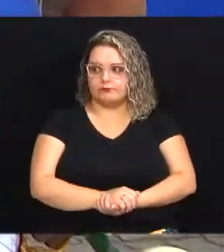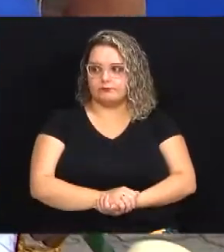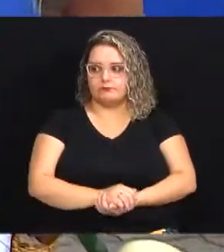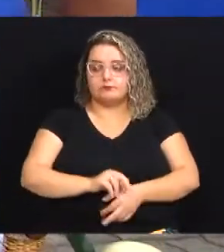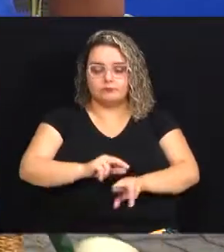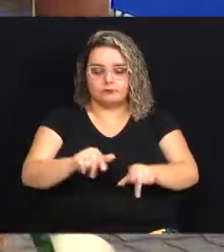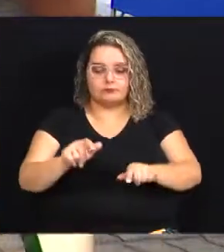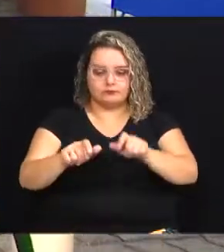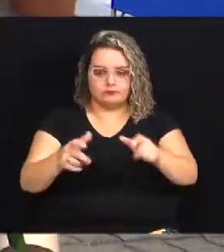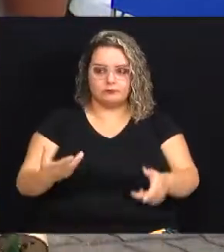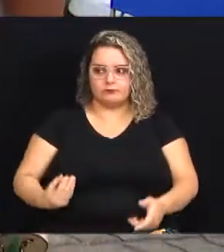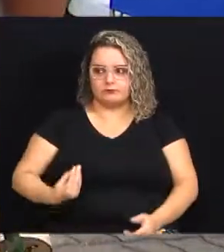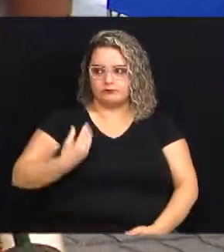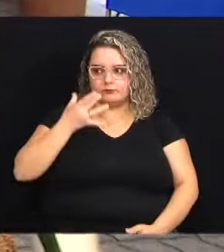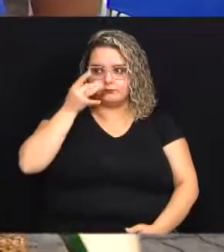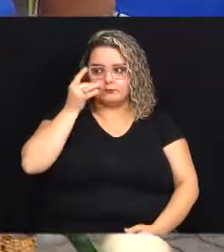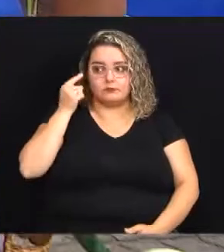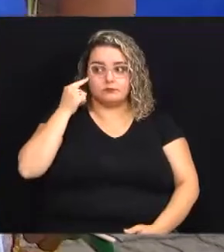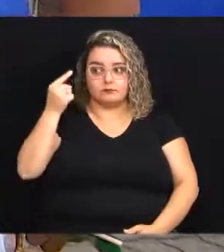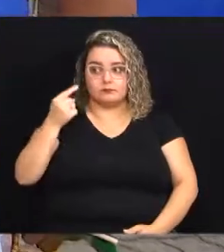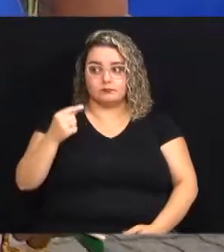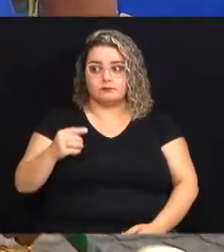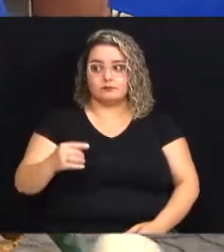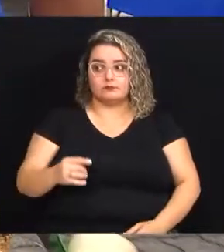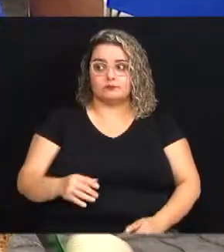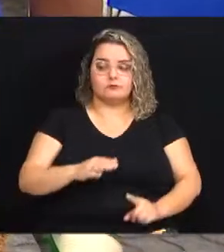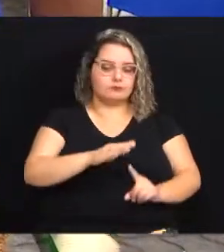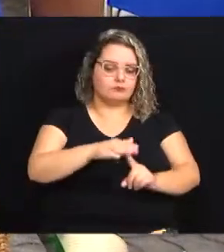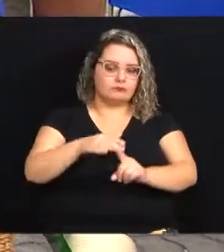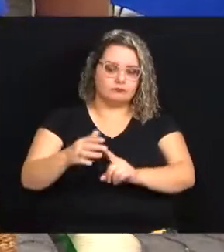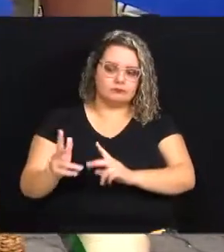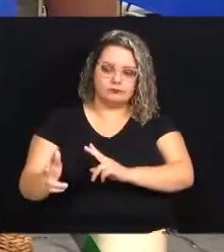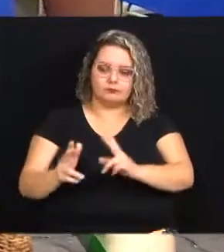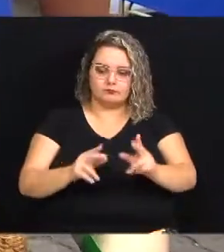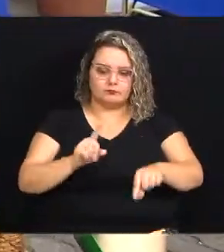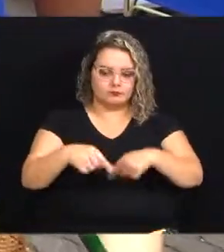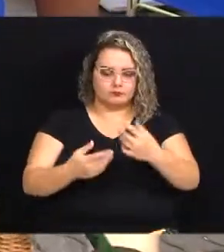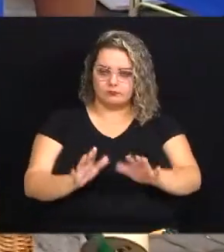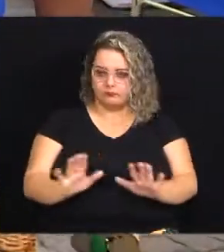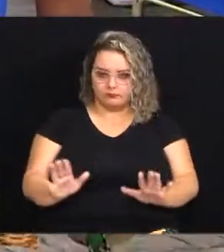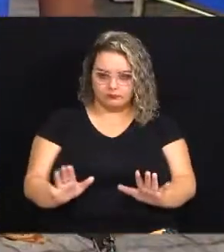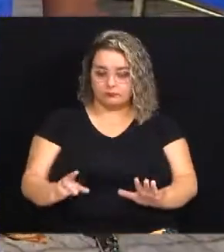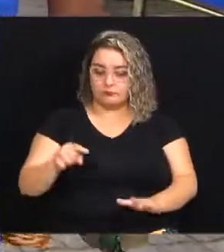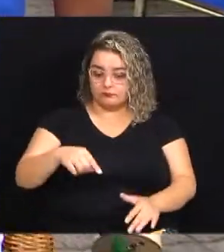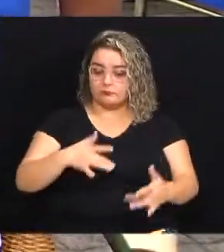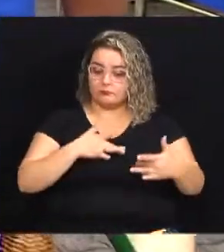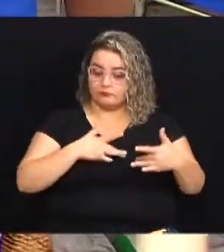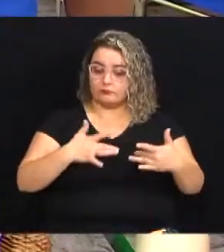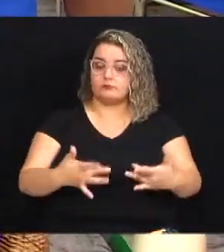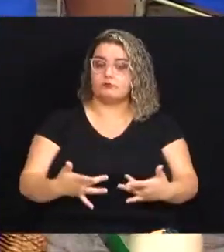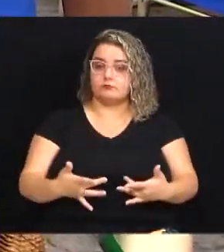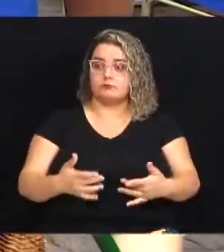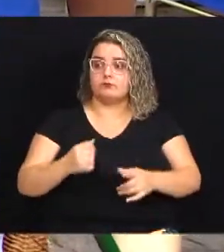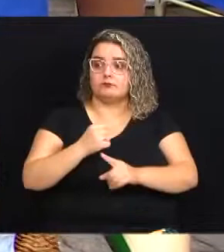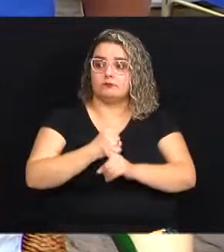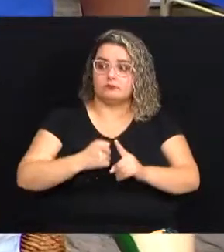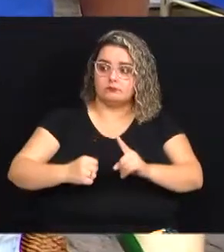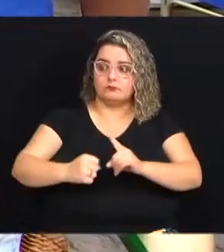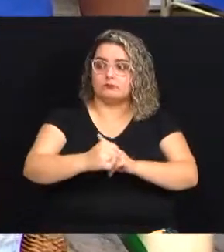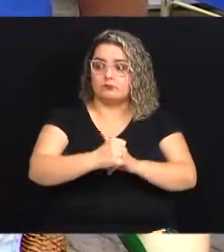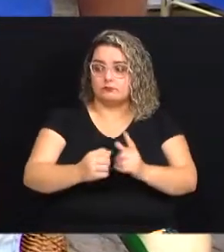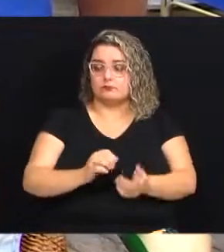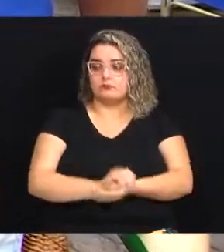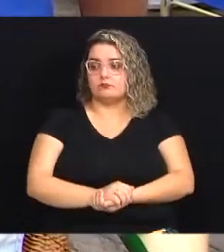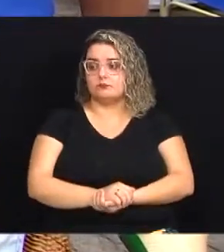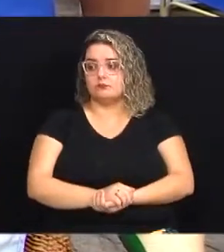muita gente que passa aqui pensa que é uma feira assim como as outras mas essa feira é solidária é uma feira social né